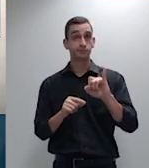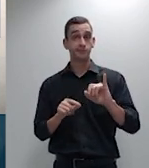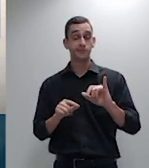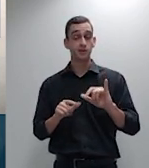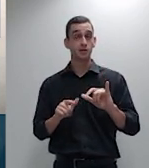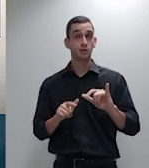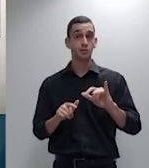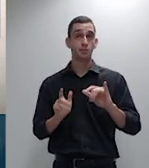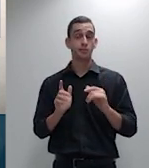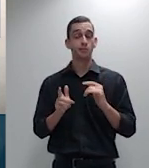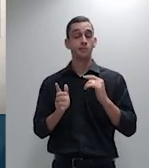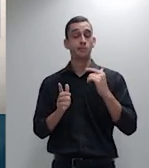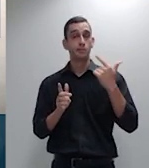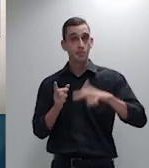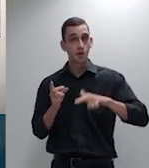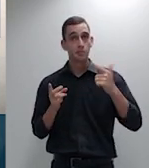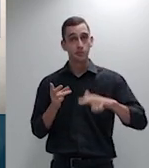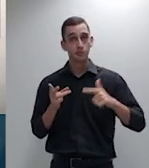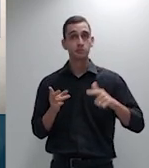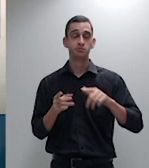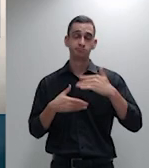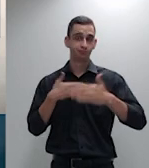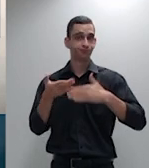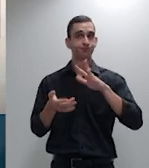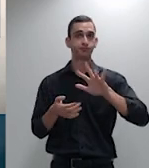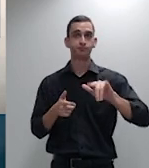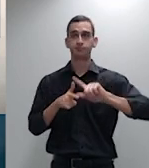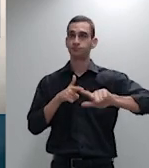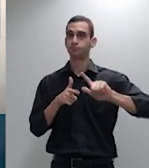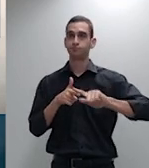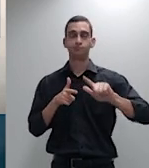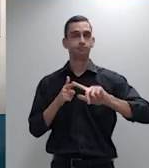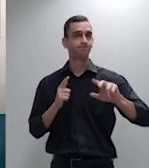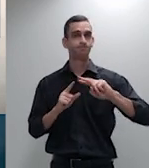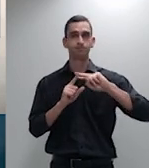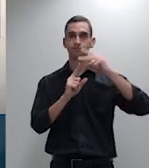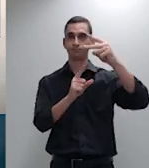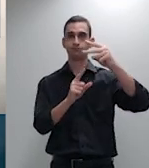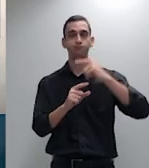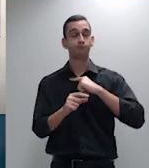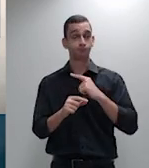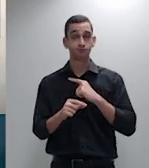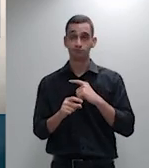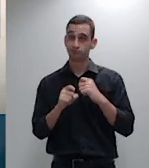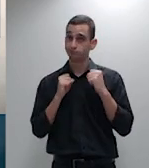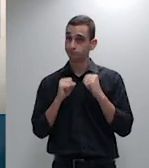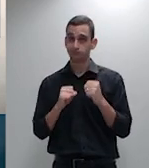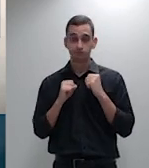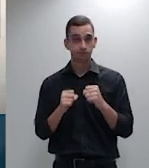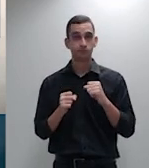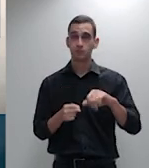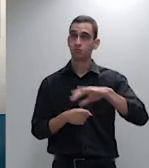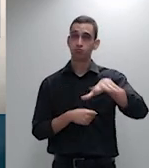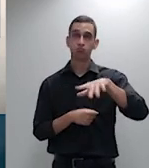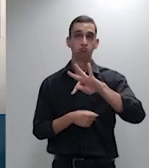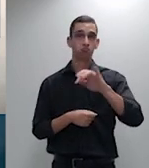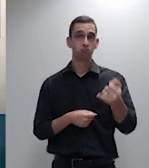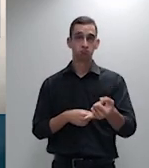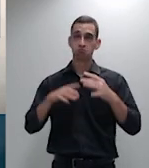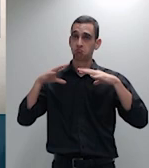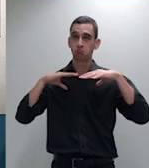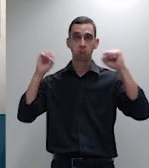causar um problema terrível para qualquer tribunal na formação da sua jurisprudência